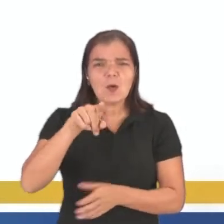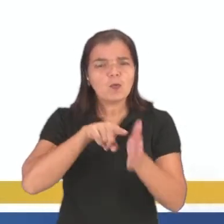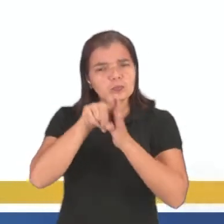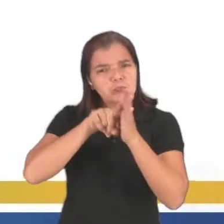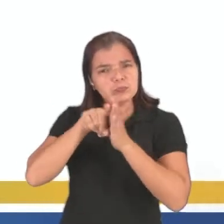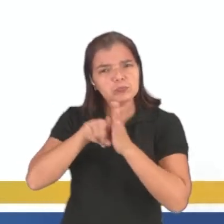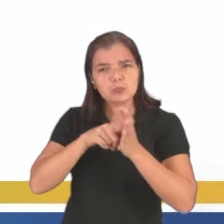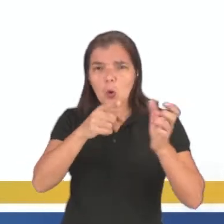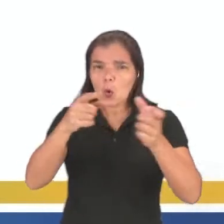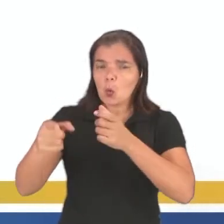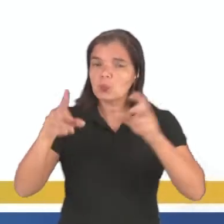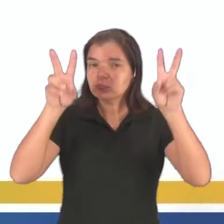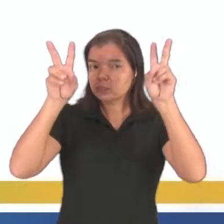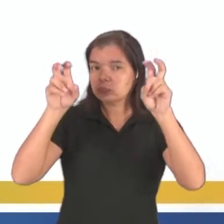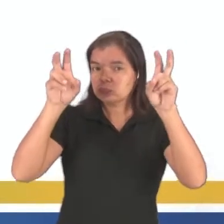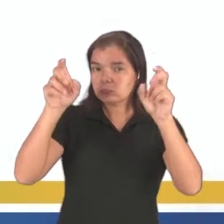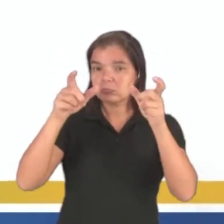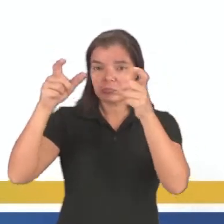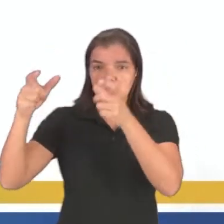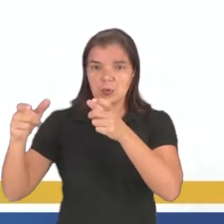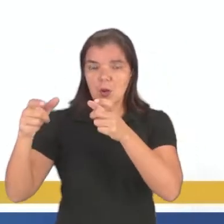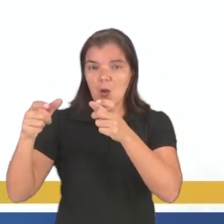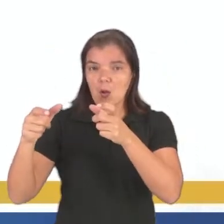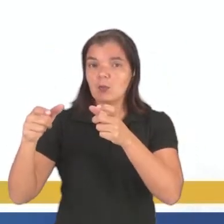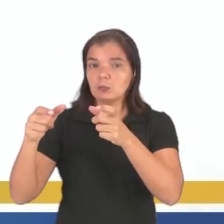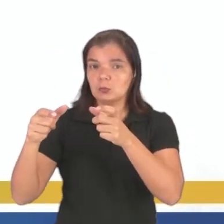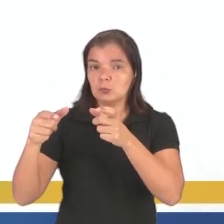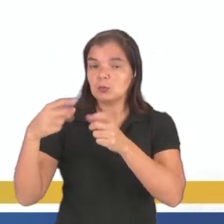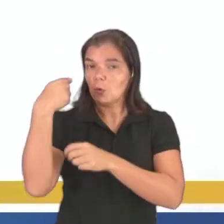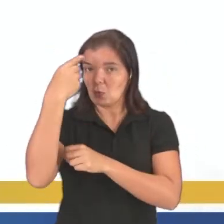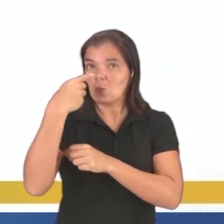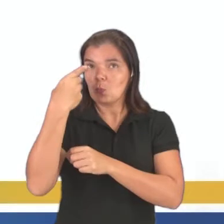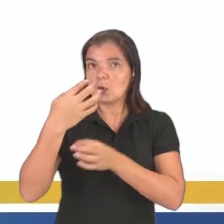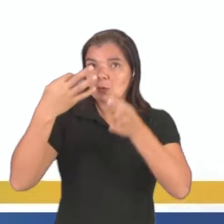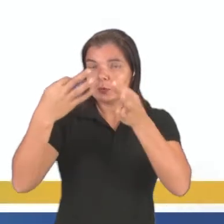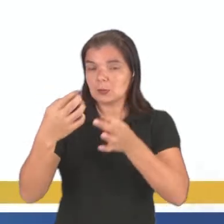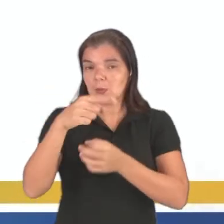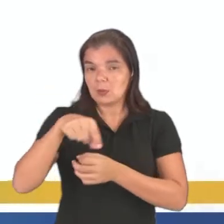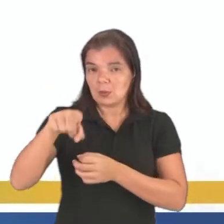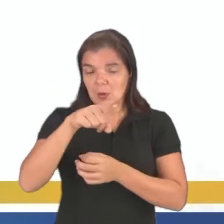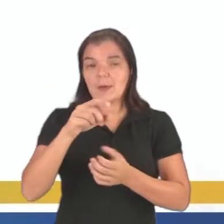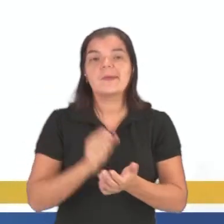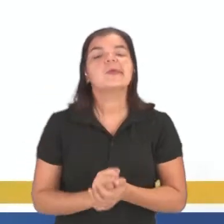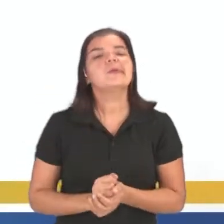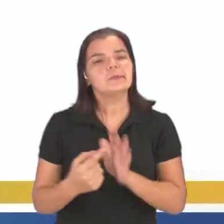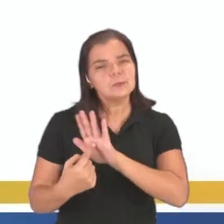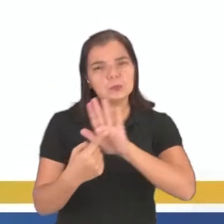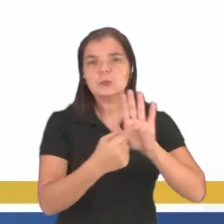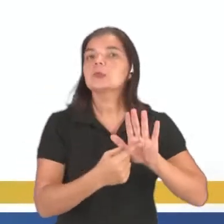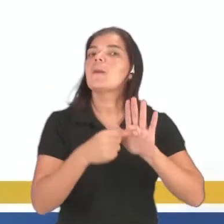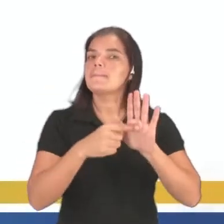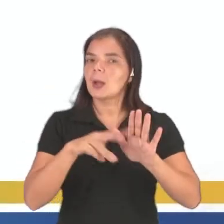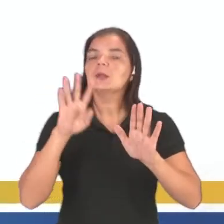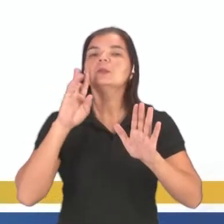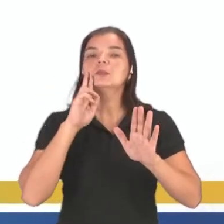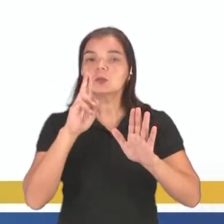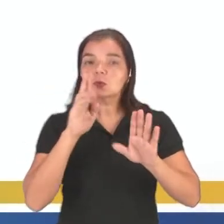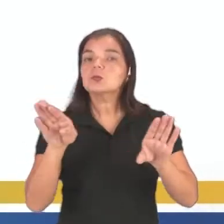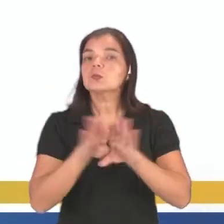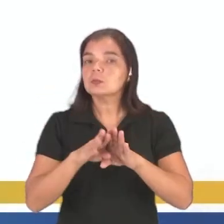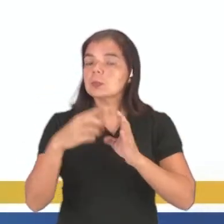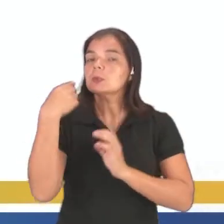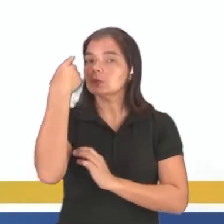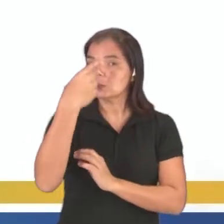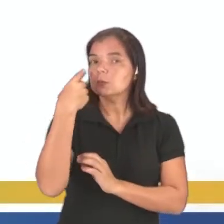pesquisa de um determinado assunto e colocar do lado en espanhol, do jeitinho que está aparecendo aí para você, vão aparecer mais resultados em espanhol,